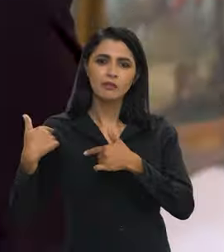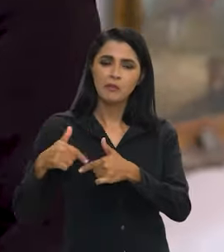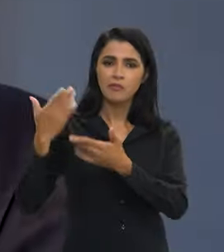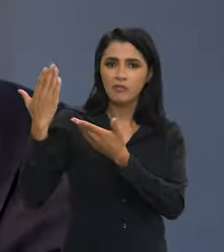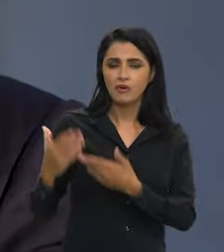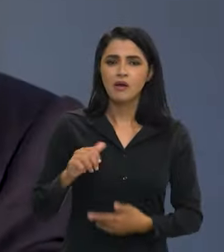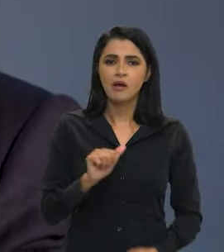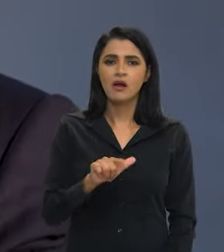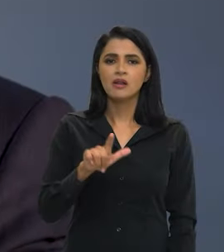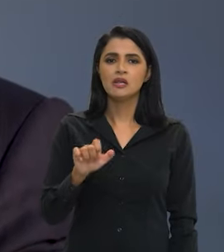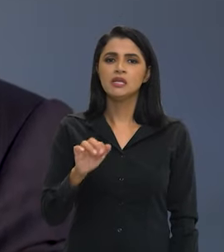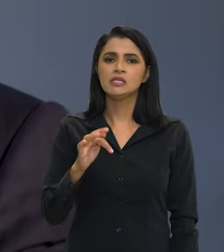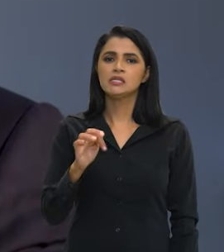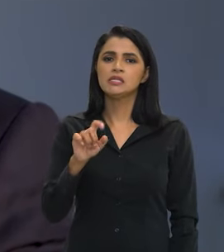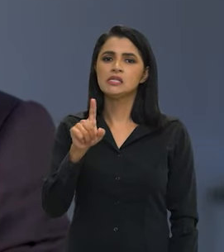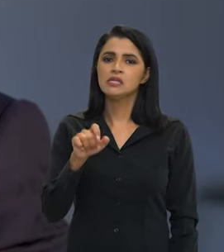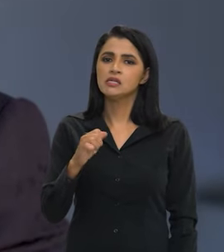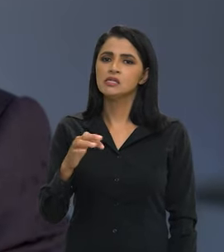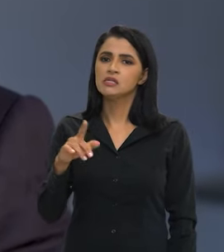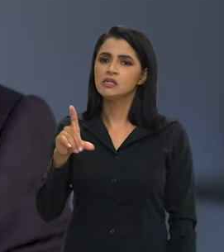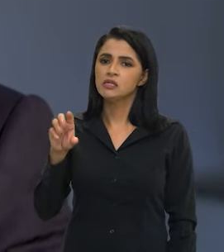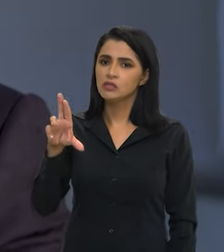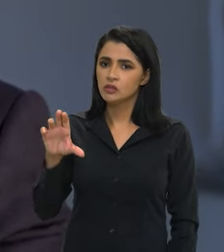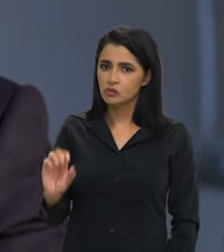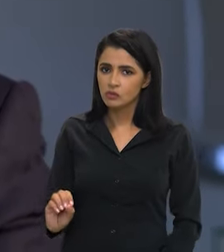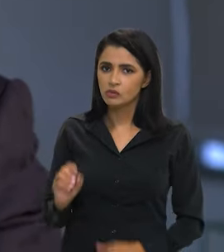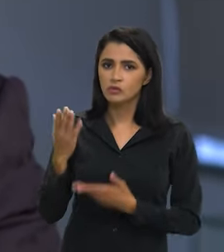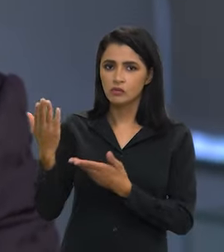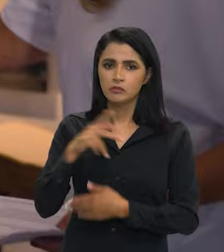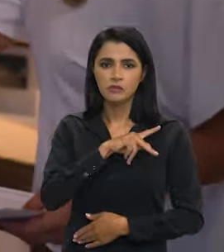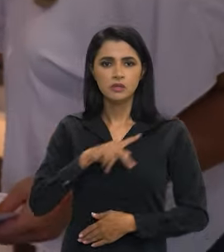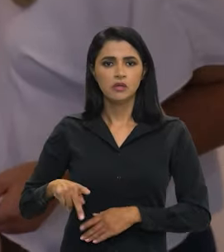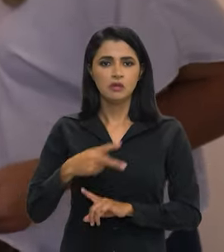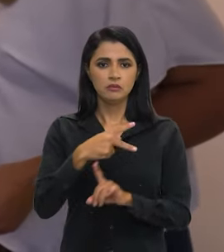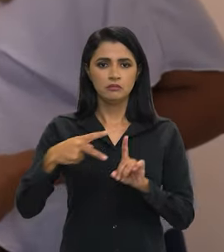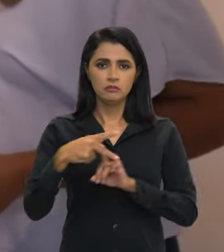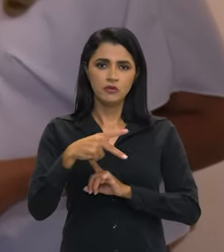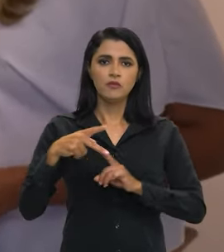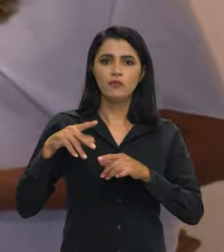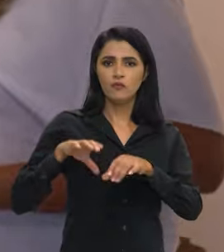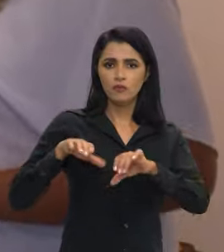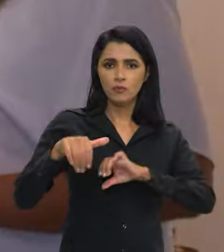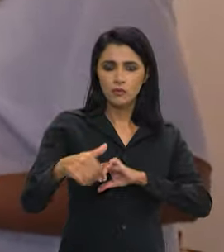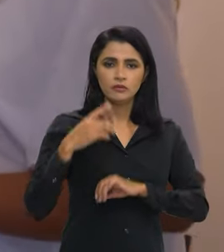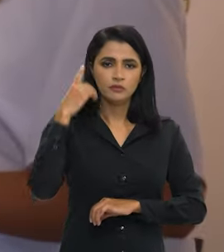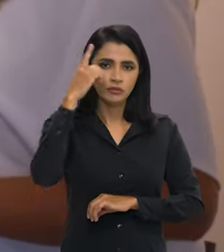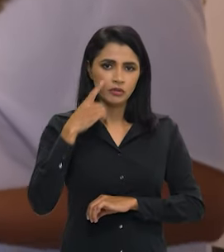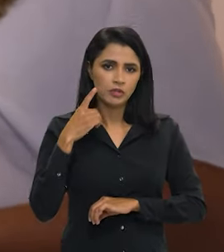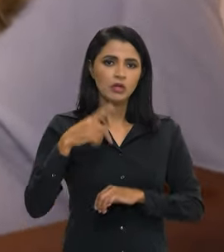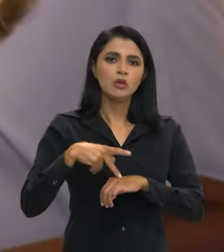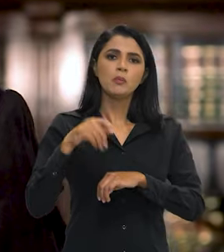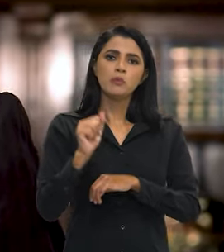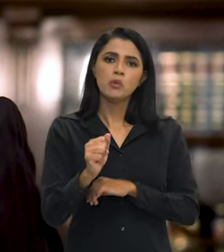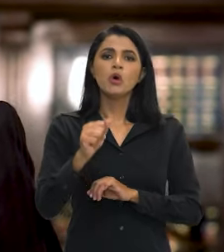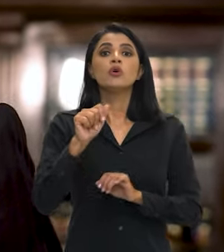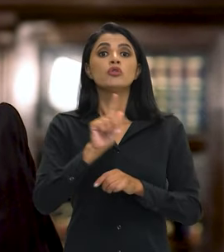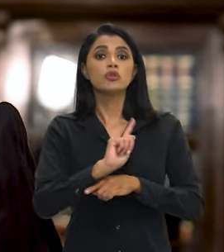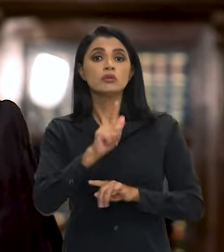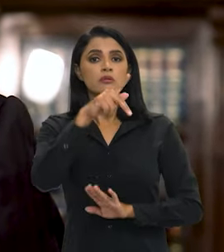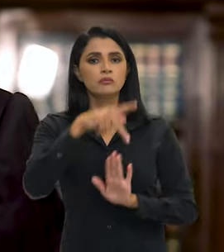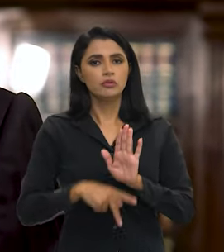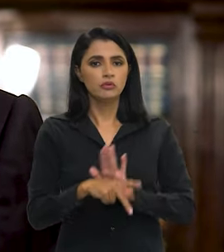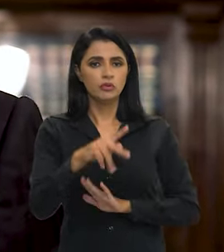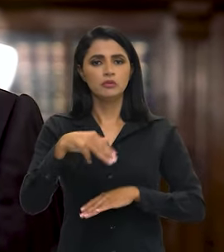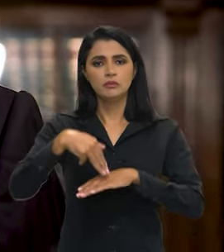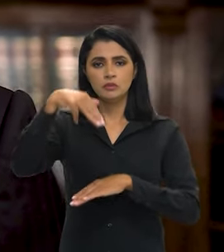deste trabalho é Alessandro Stefanuto, presidente do INSS, graduado em Direito, pós-graduado em Gestão de Projetos e